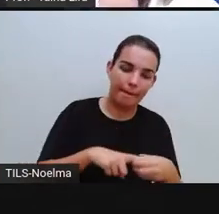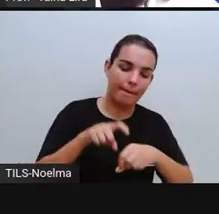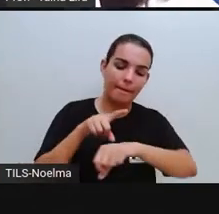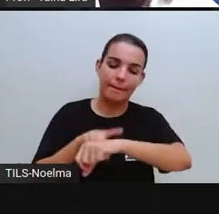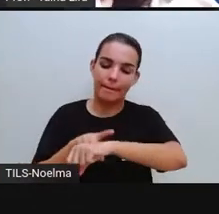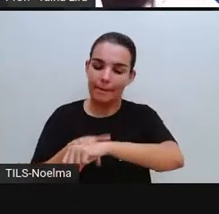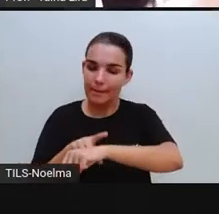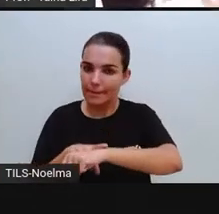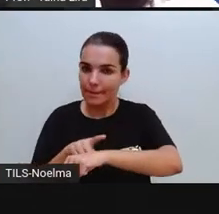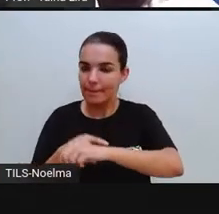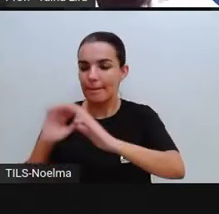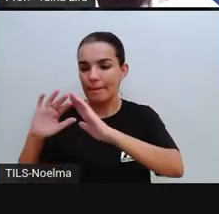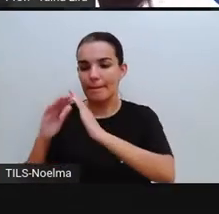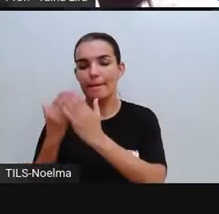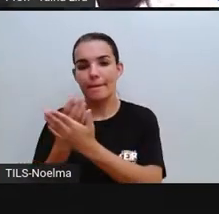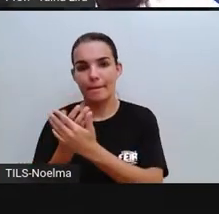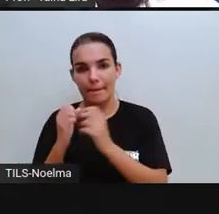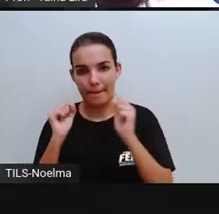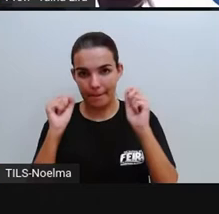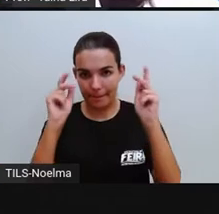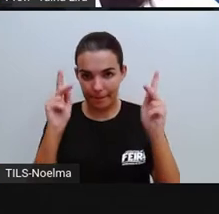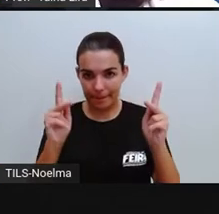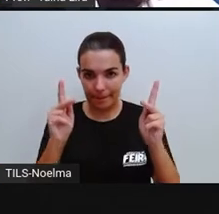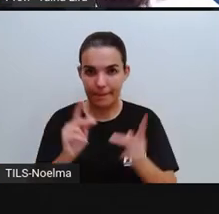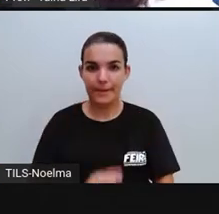do horário que a escola abre, tá bom?